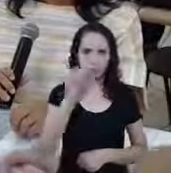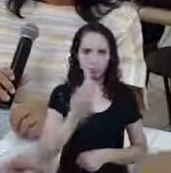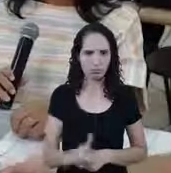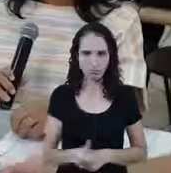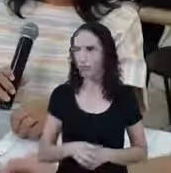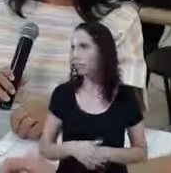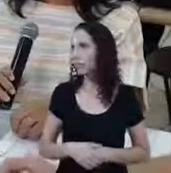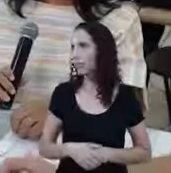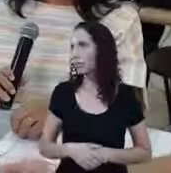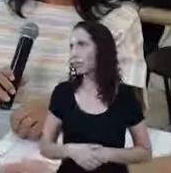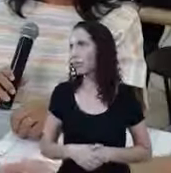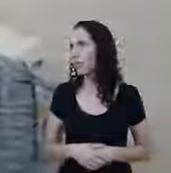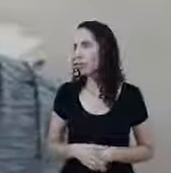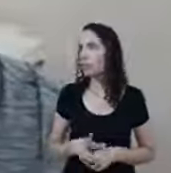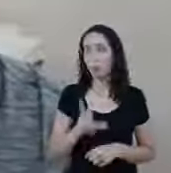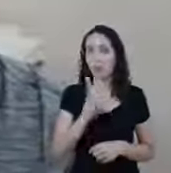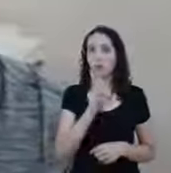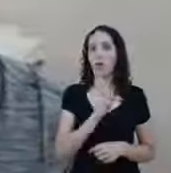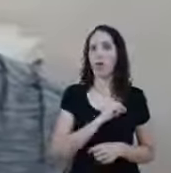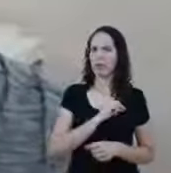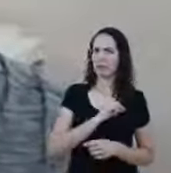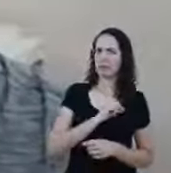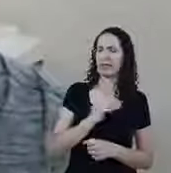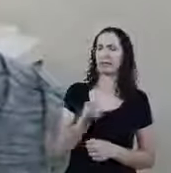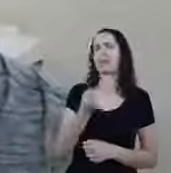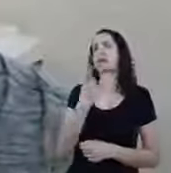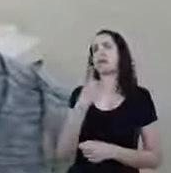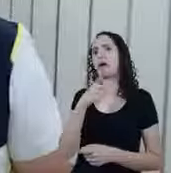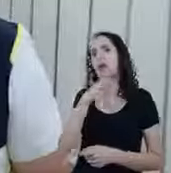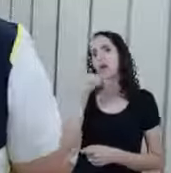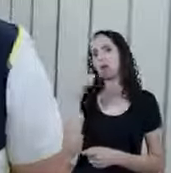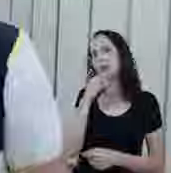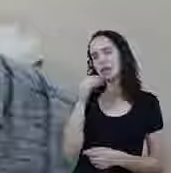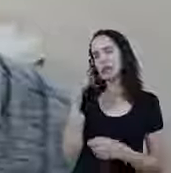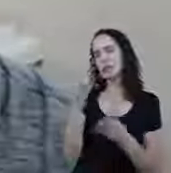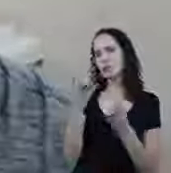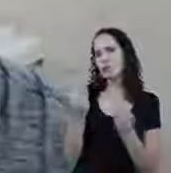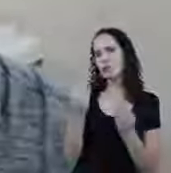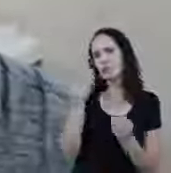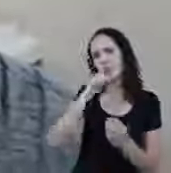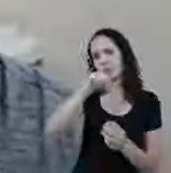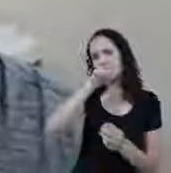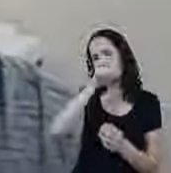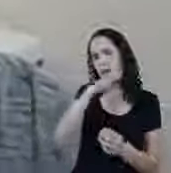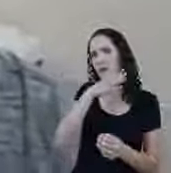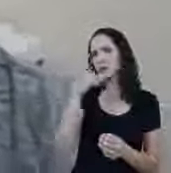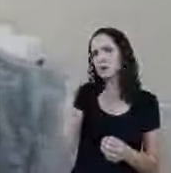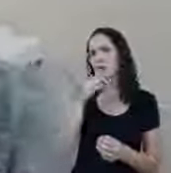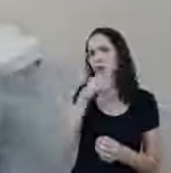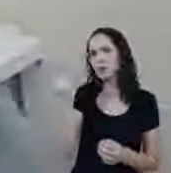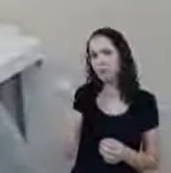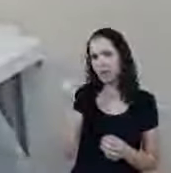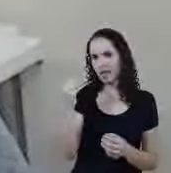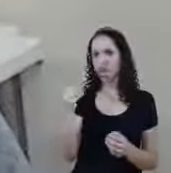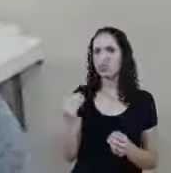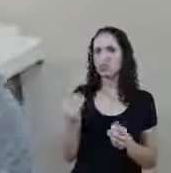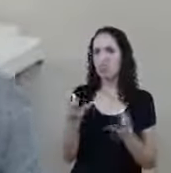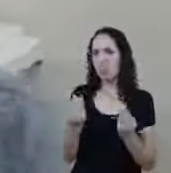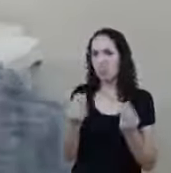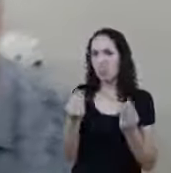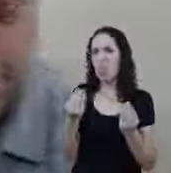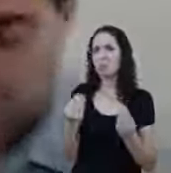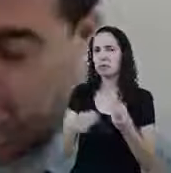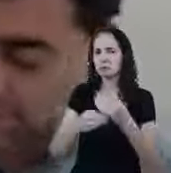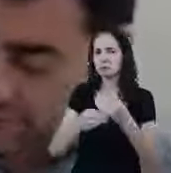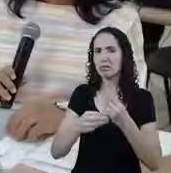É uma situação Com esse número De adolescentes Jogos 15, 16, 14 Que é uma outra pandemia Para a gente lidar